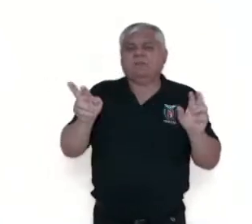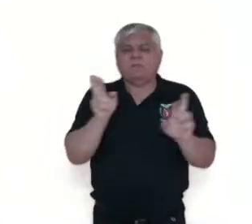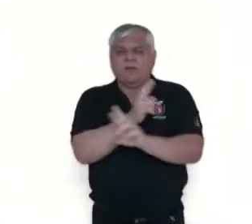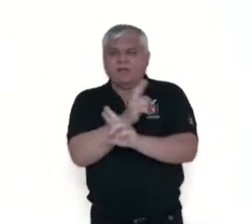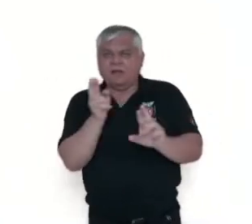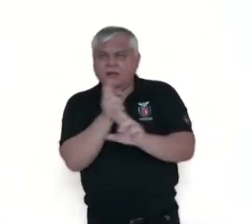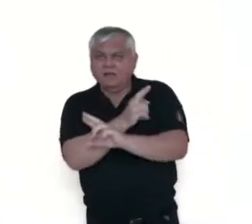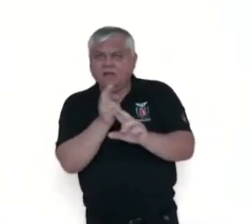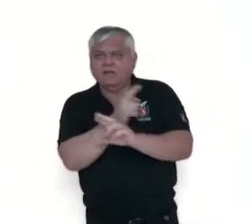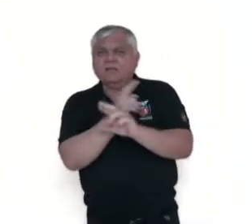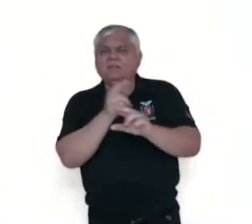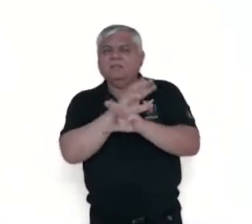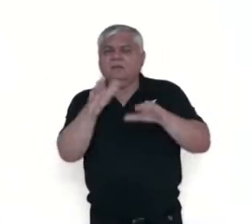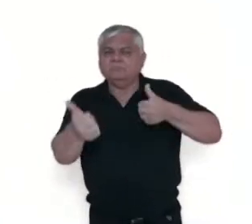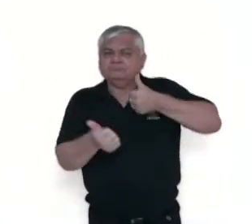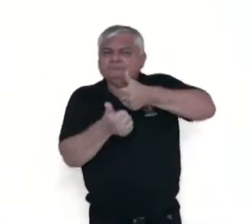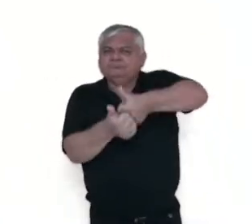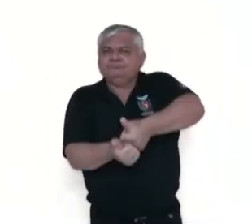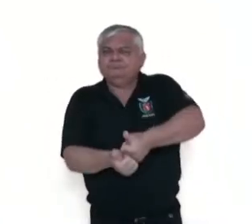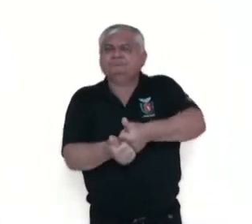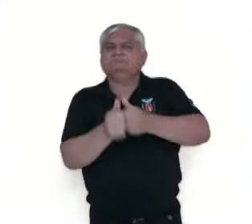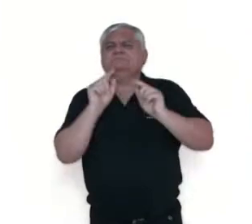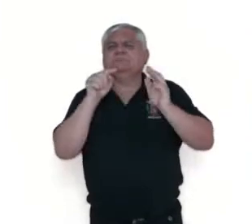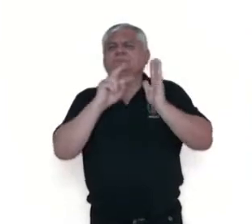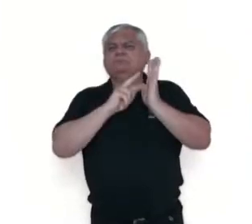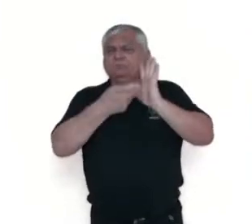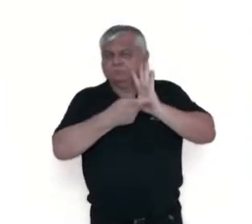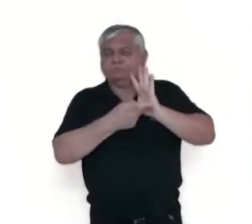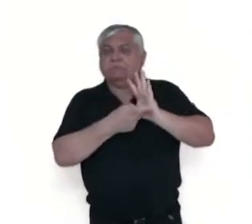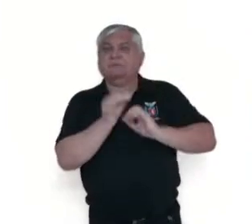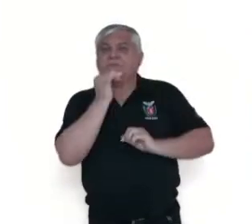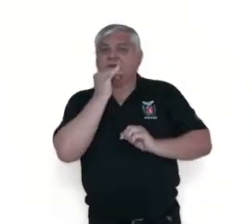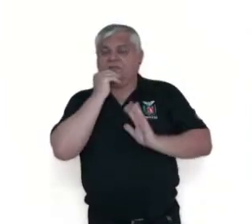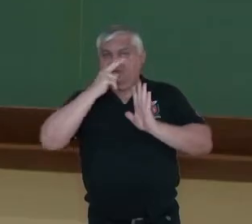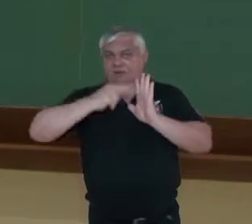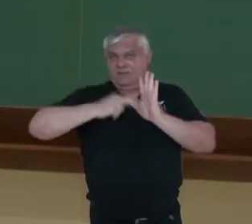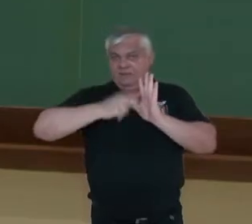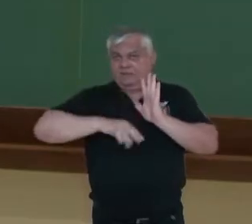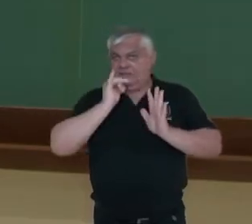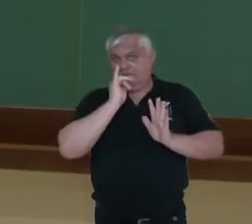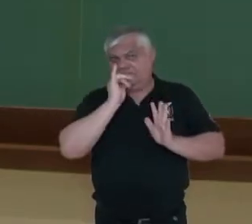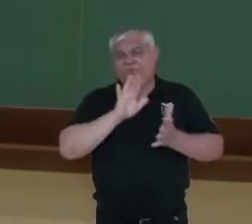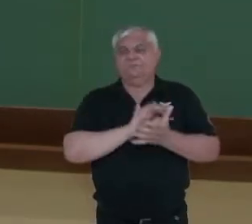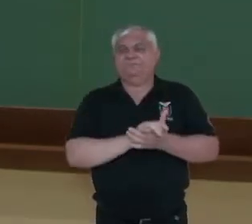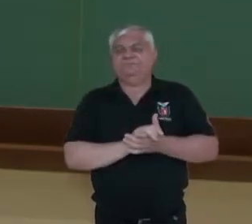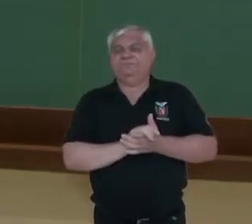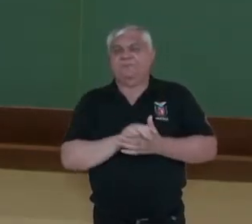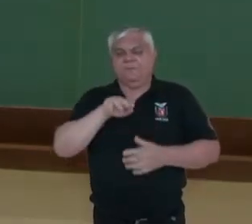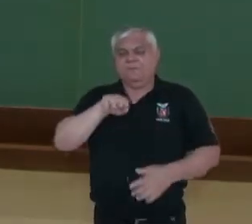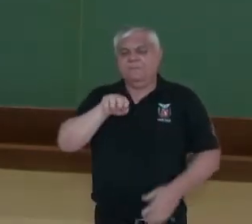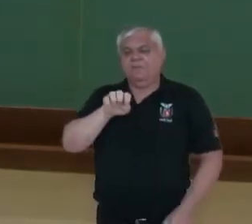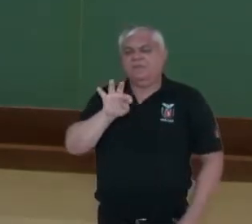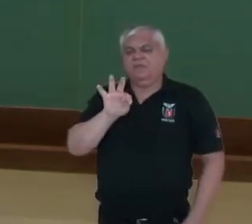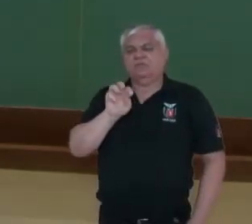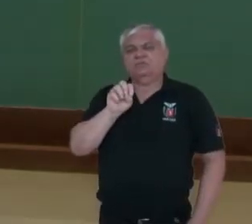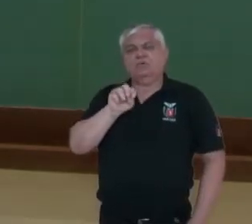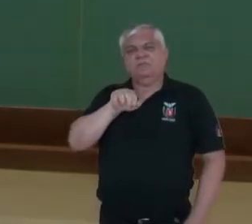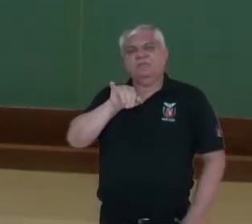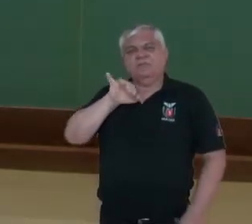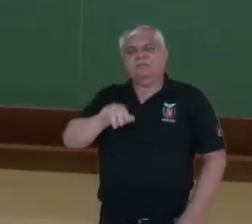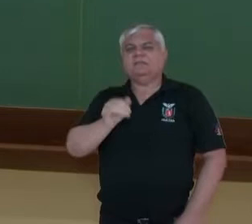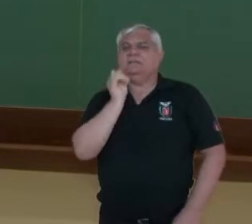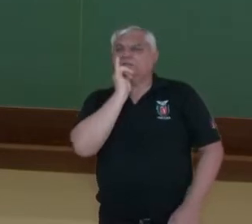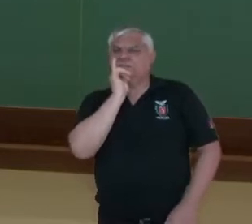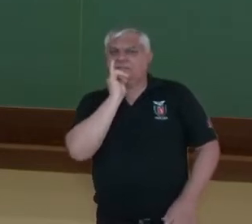uma relação de proximidade e de sentido. Leia alguns exemplos. Então a metonímia, gente tem alguns